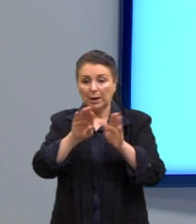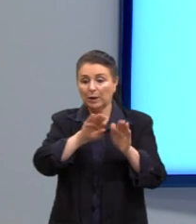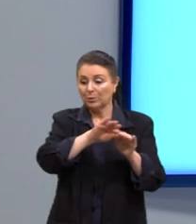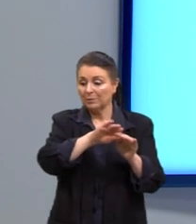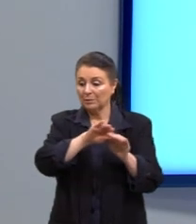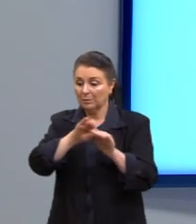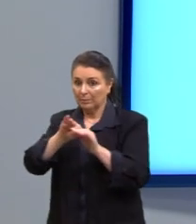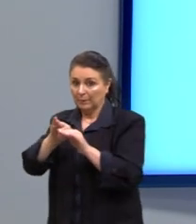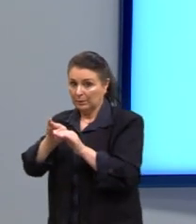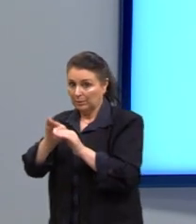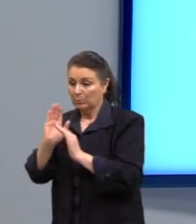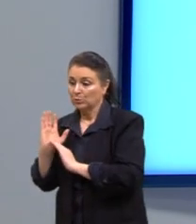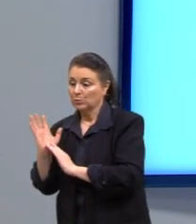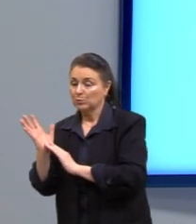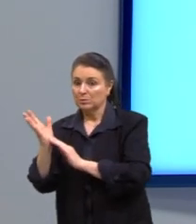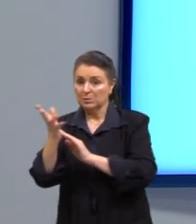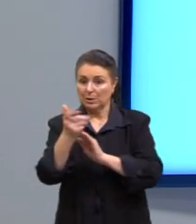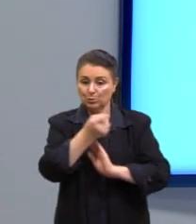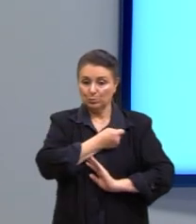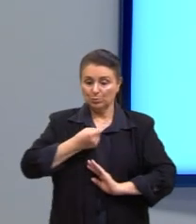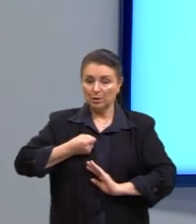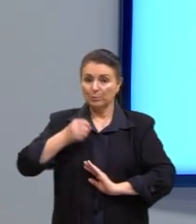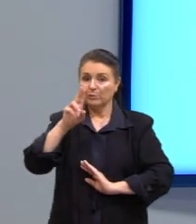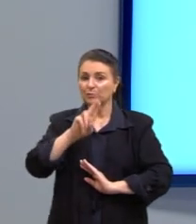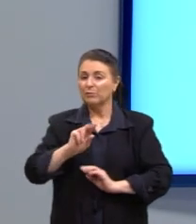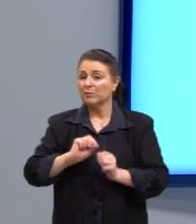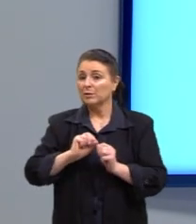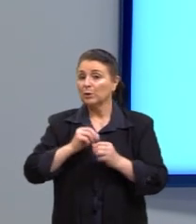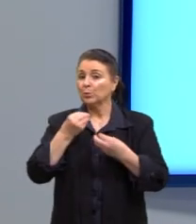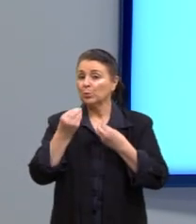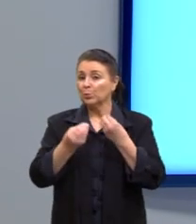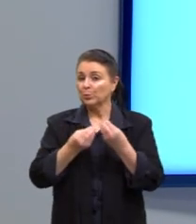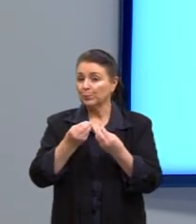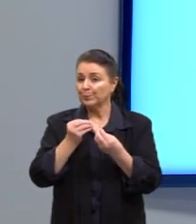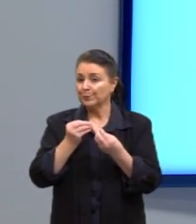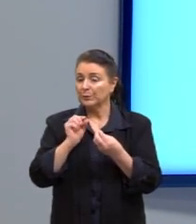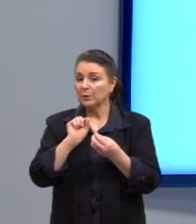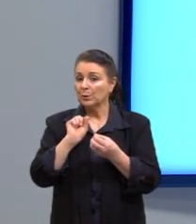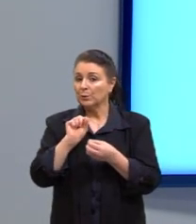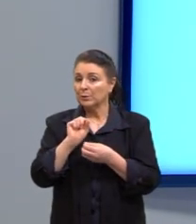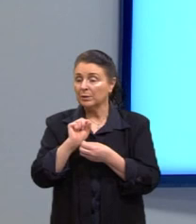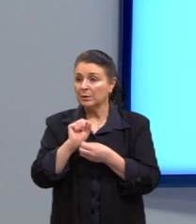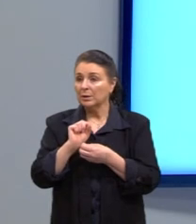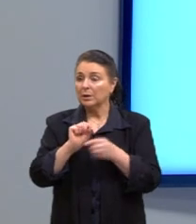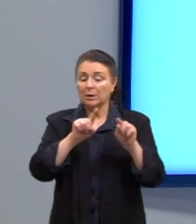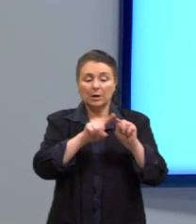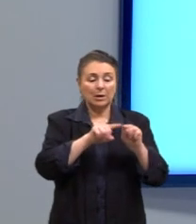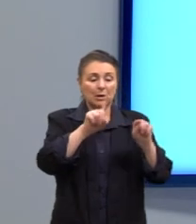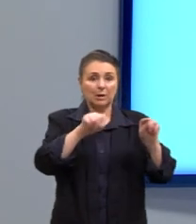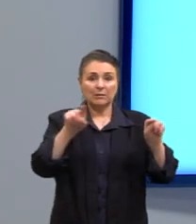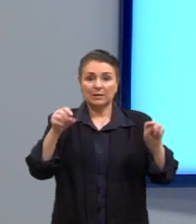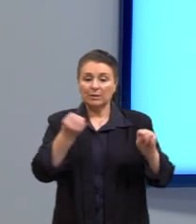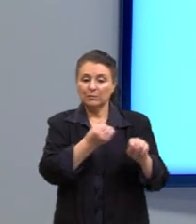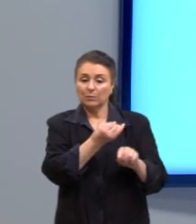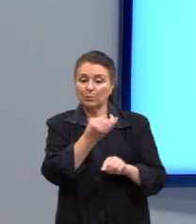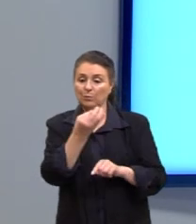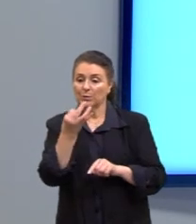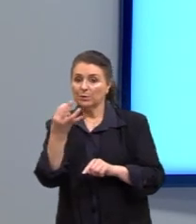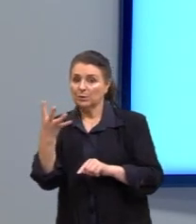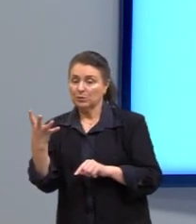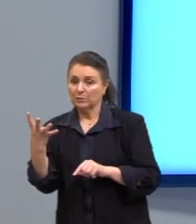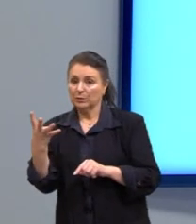numéricos, né, de duas formas. A primeira que nós chamamos de variável quantitativa